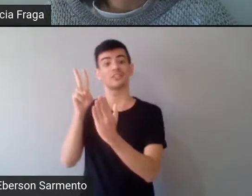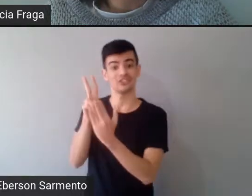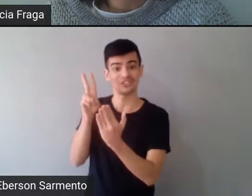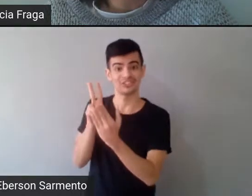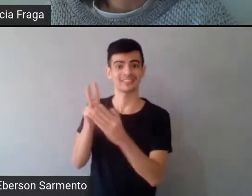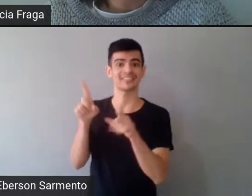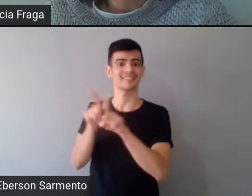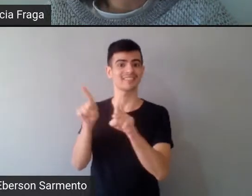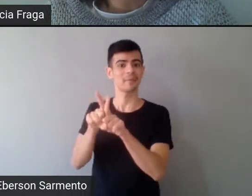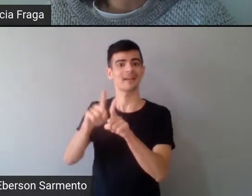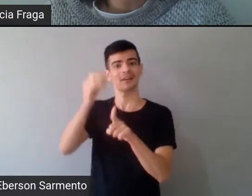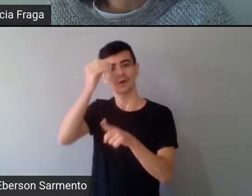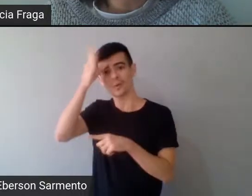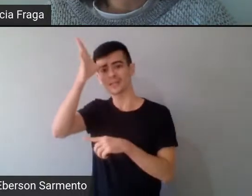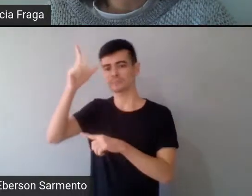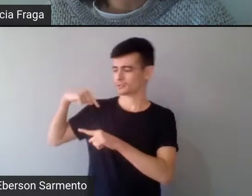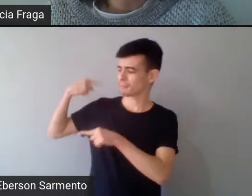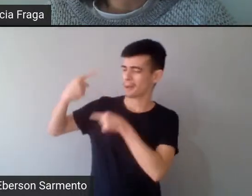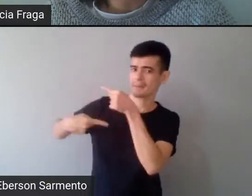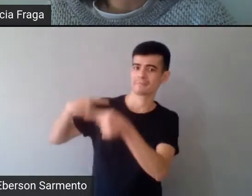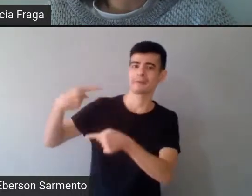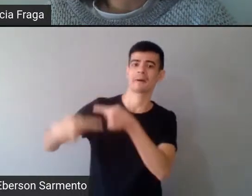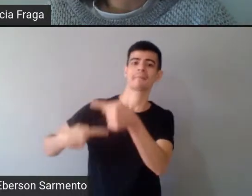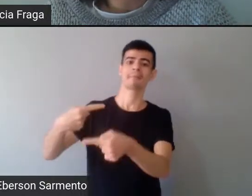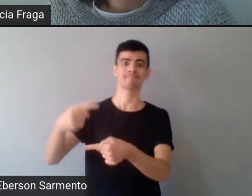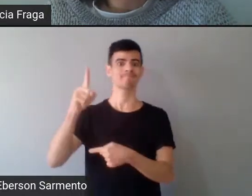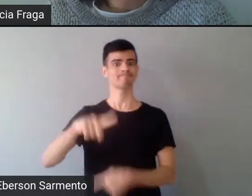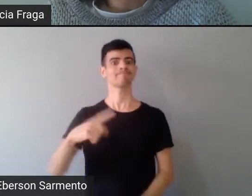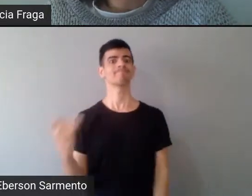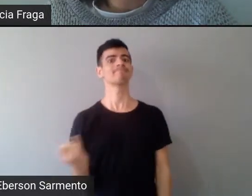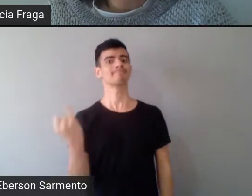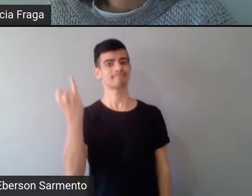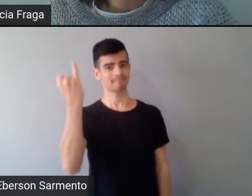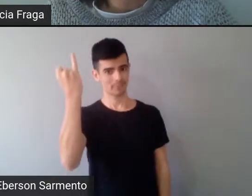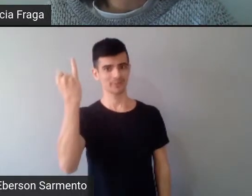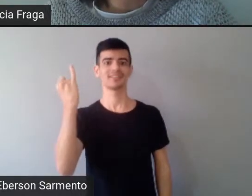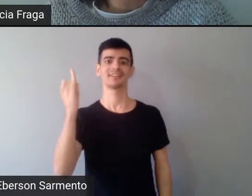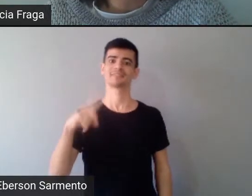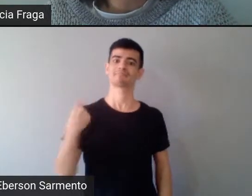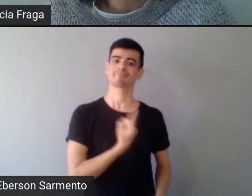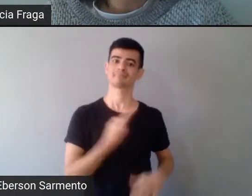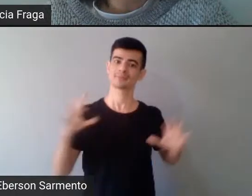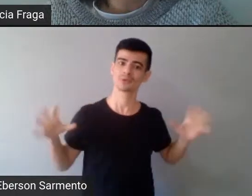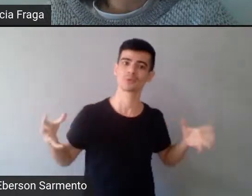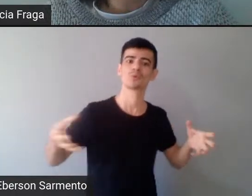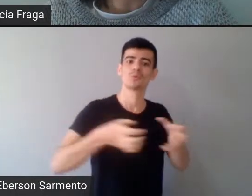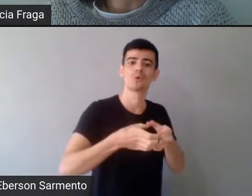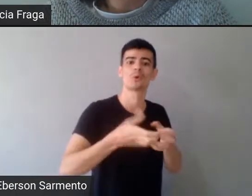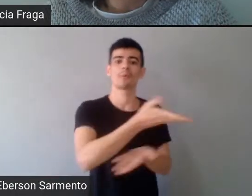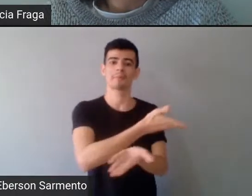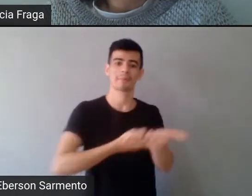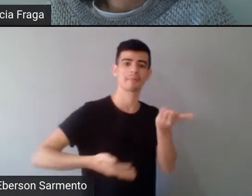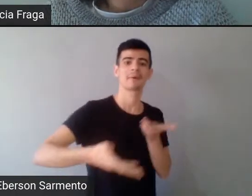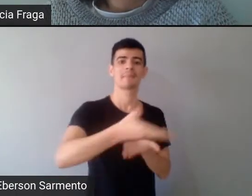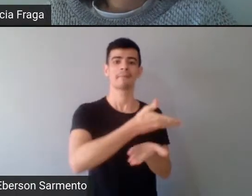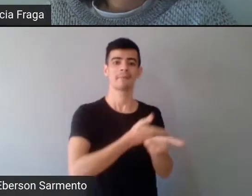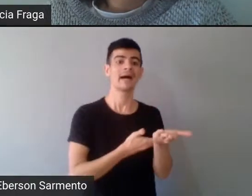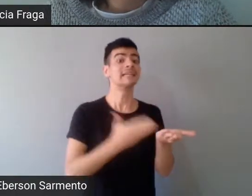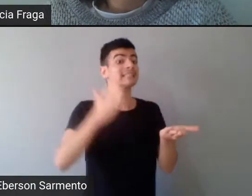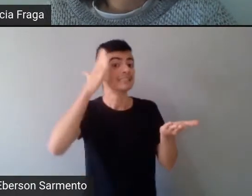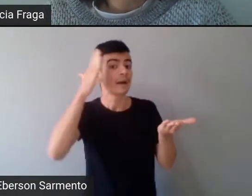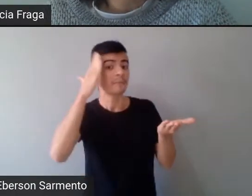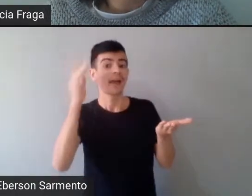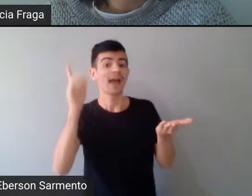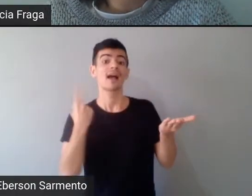conhecimento vai ser fundamental para a gente trabalhar em conjunto, para ver como que a gente pode sobreviver, porque eu acho que a questão